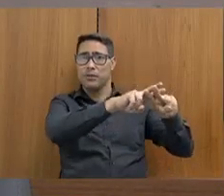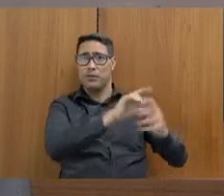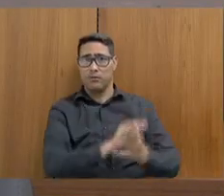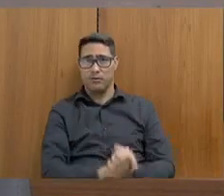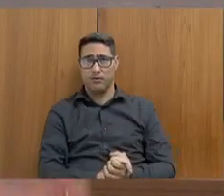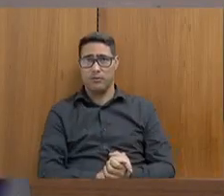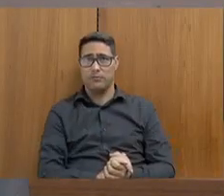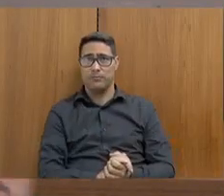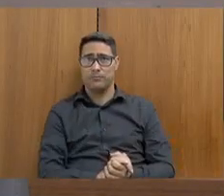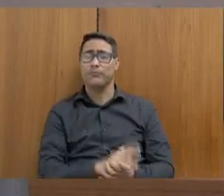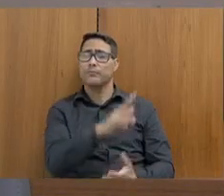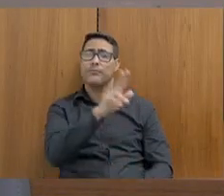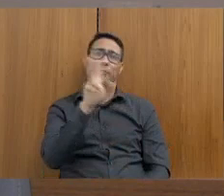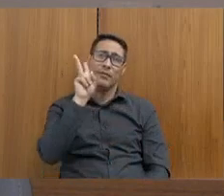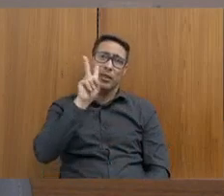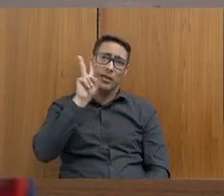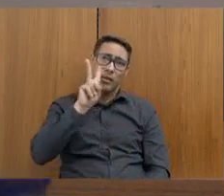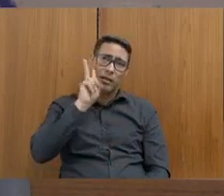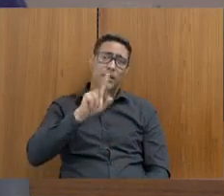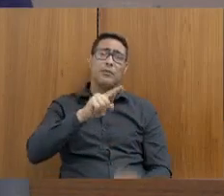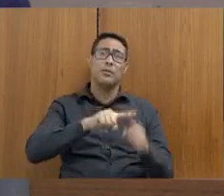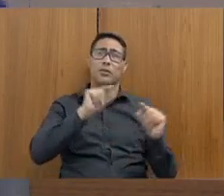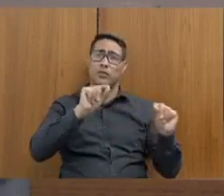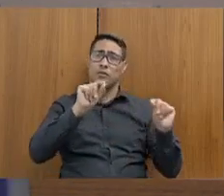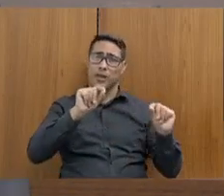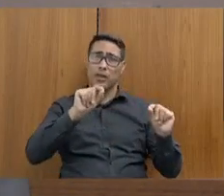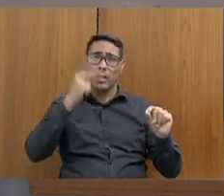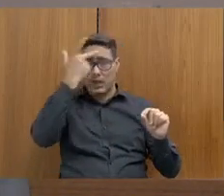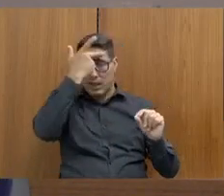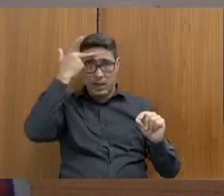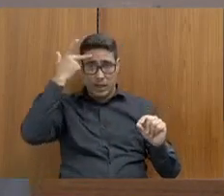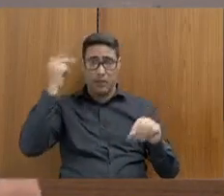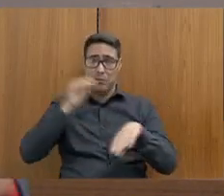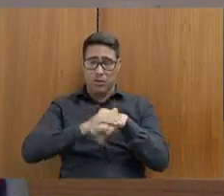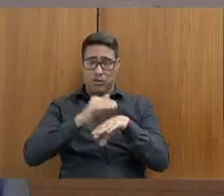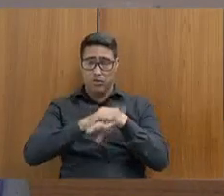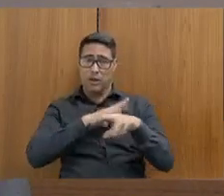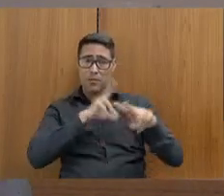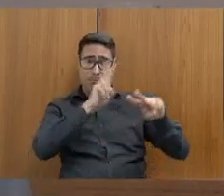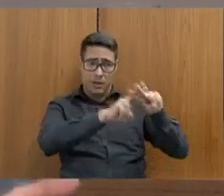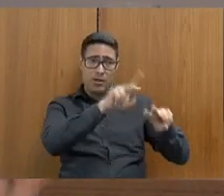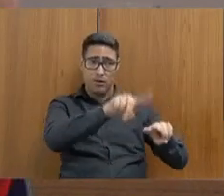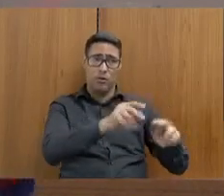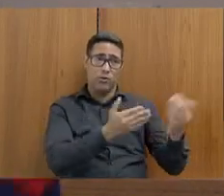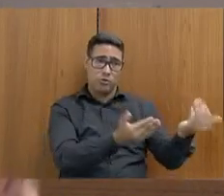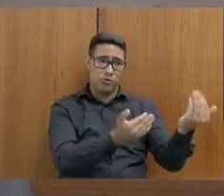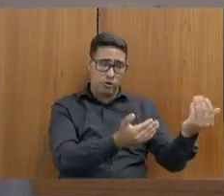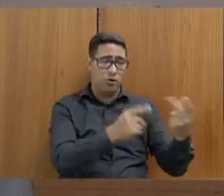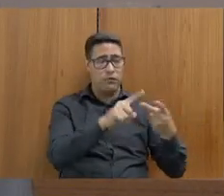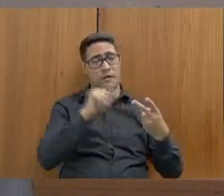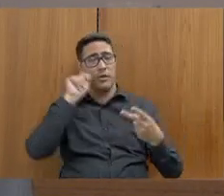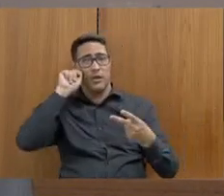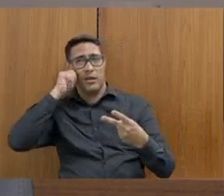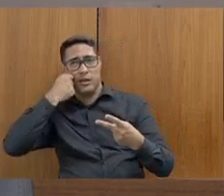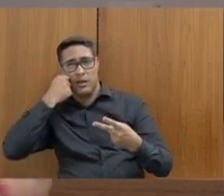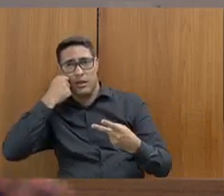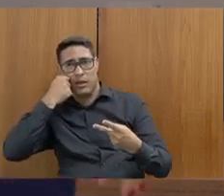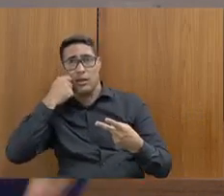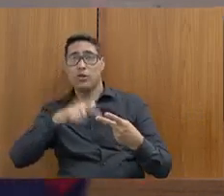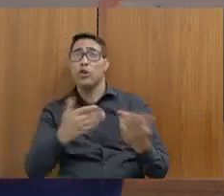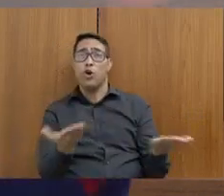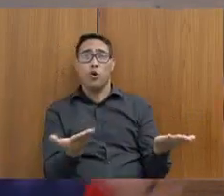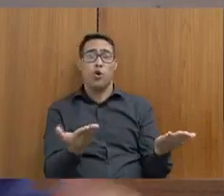pergunta. Relembrando que grande parte das pessoas encarceradas são jovens, são negras e hoje, inclusive, é o dia